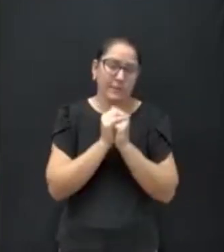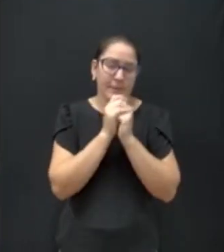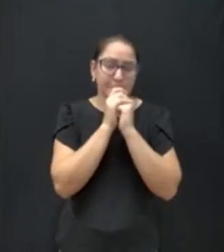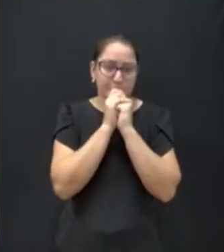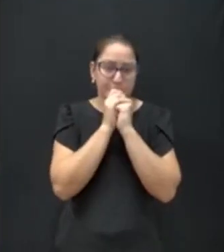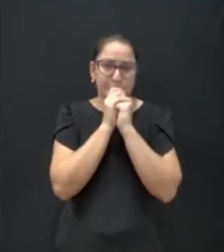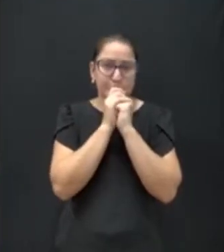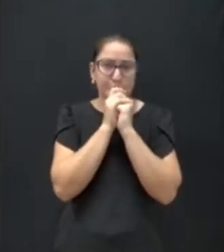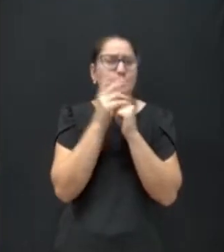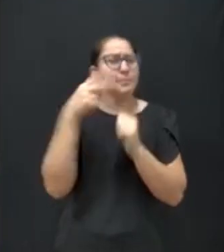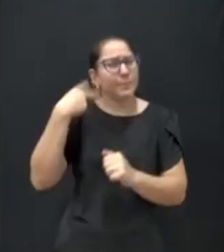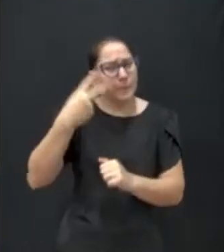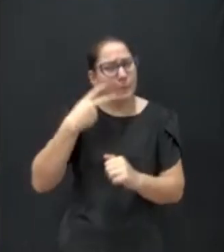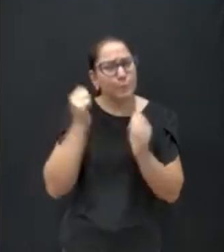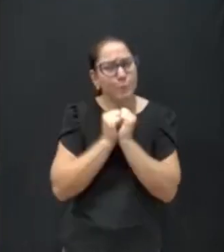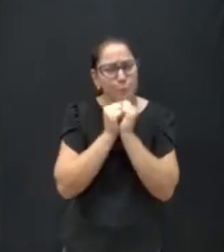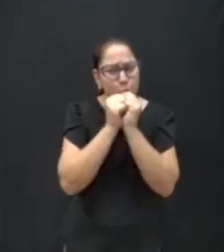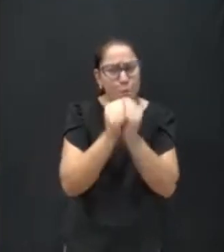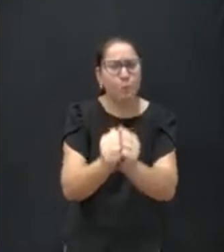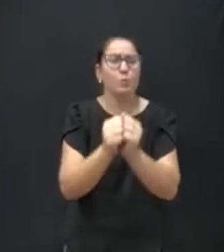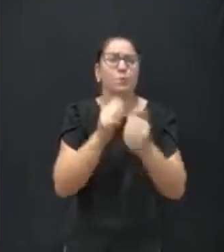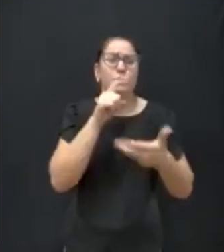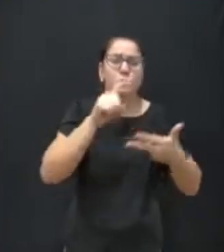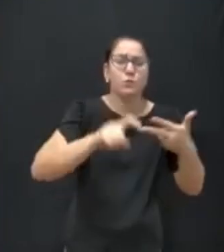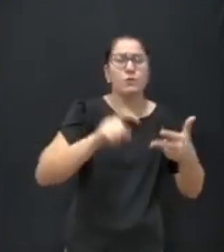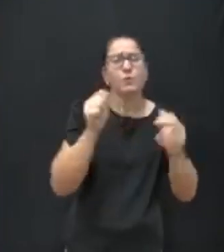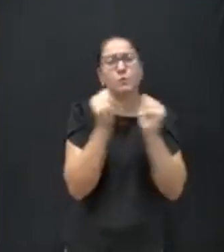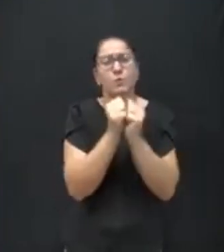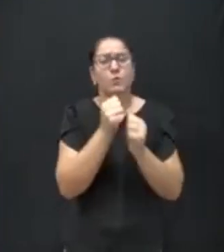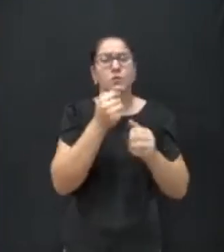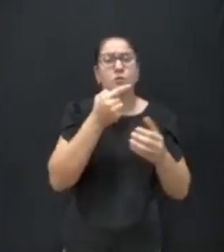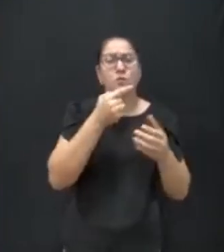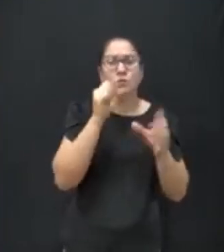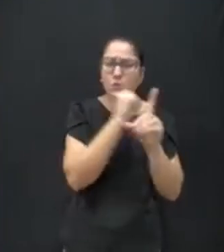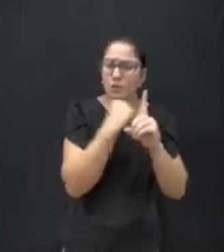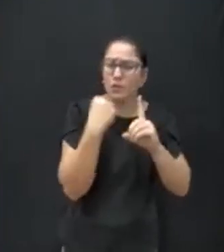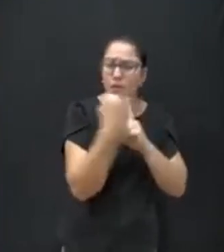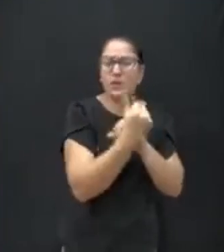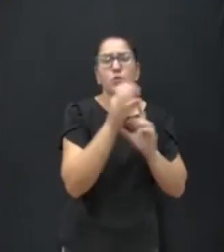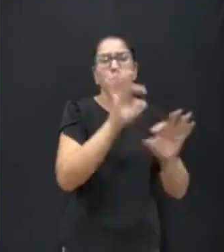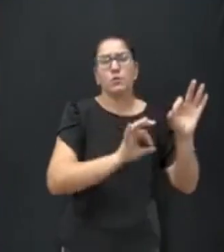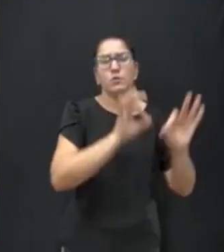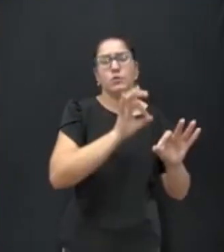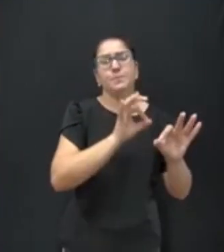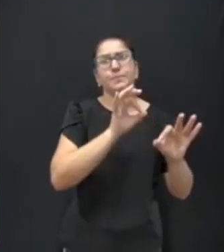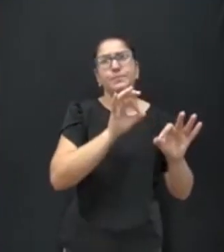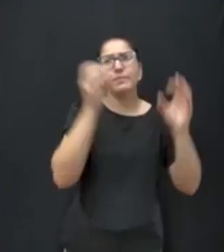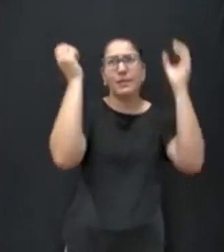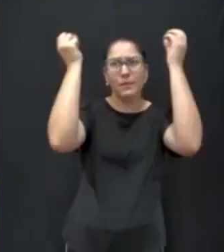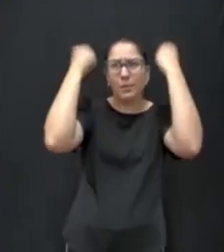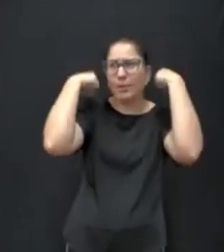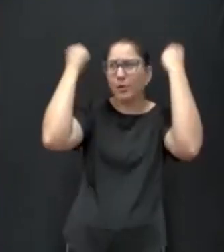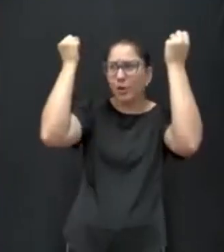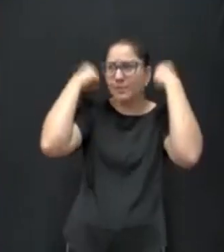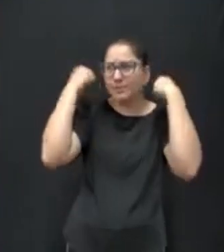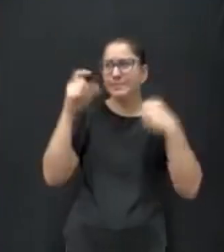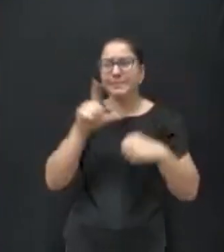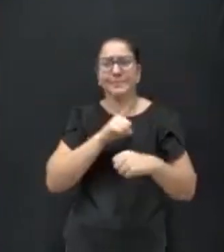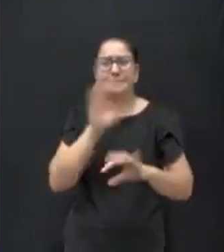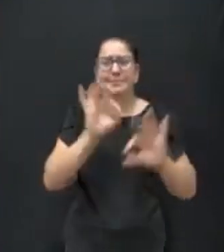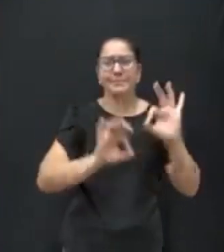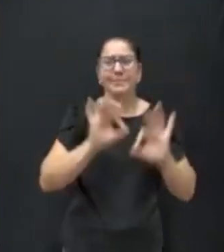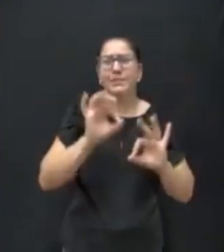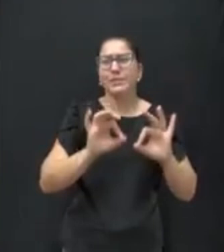Então os vereadores vão aqui junto, com o Executivo, junto com a sociedade organizada, para Chapecó, que é geralmente a cidade que o pessoal